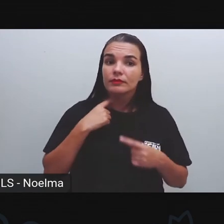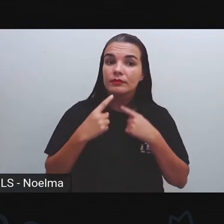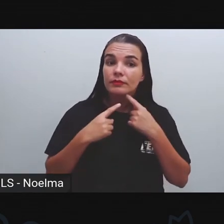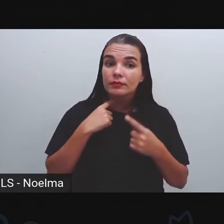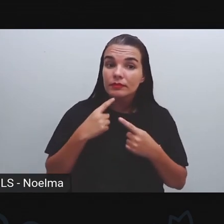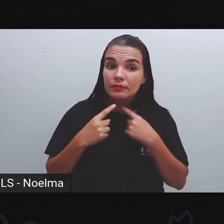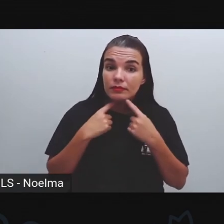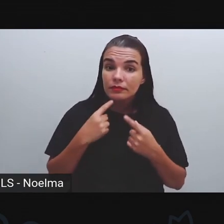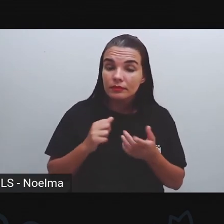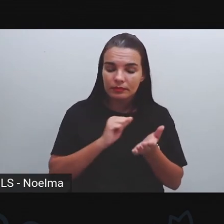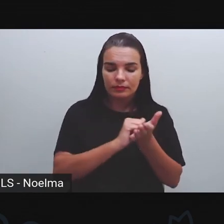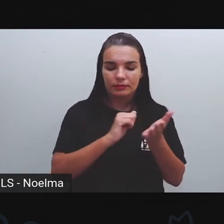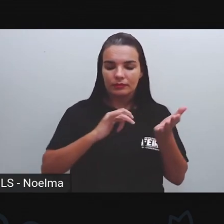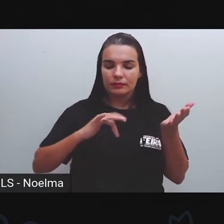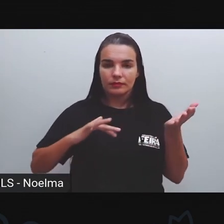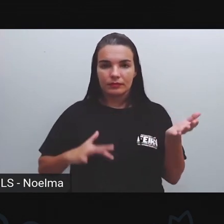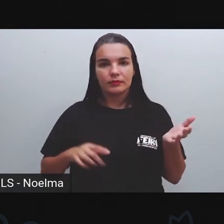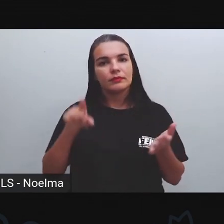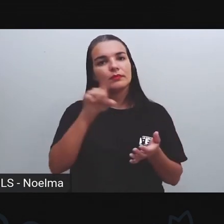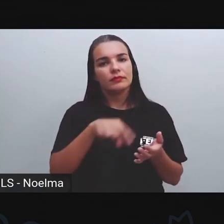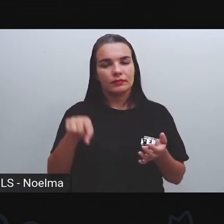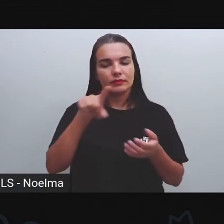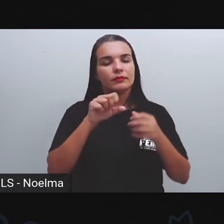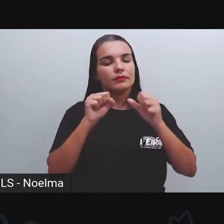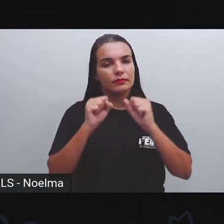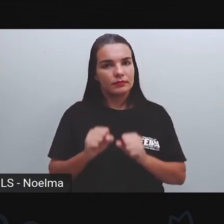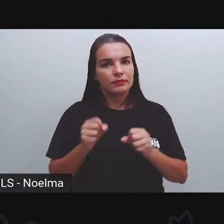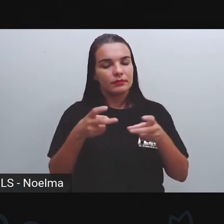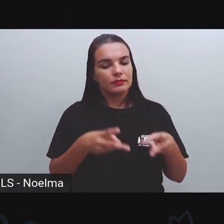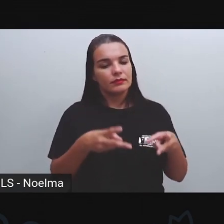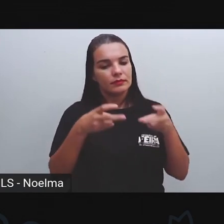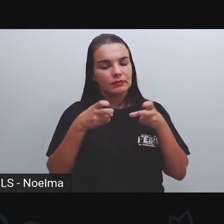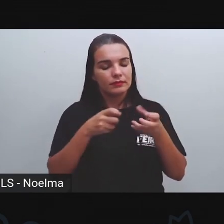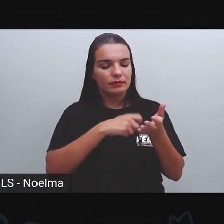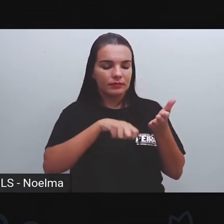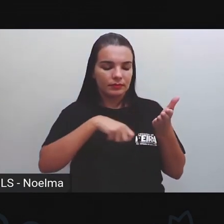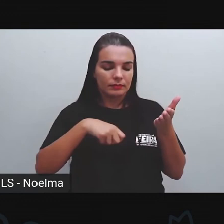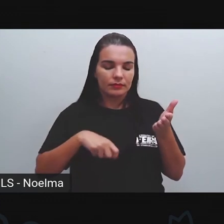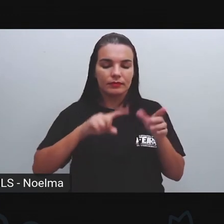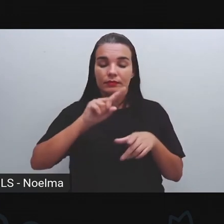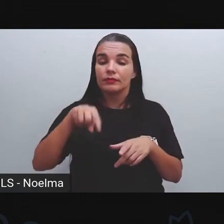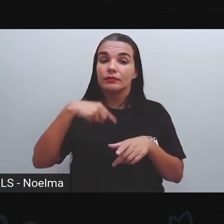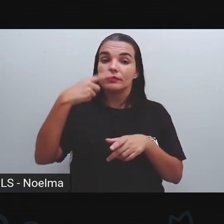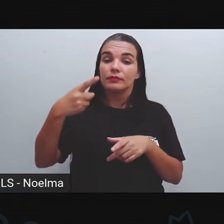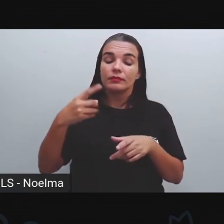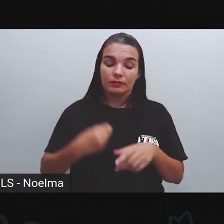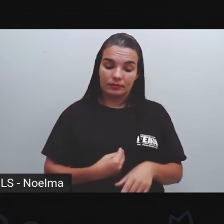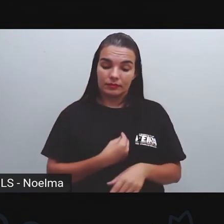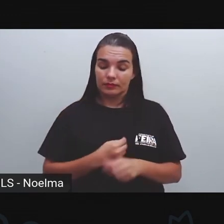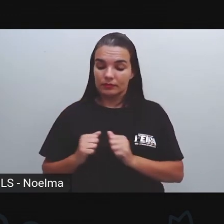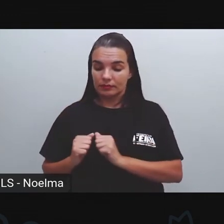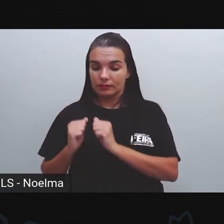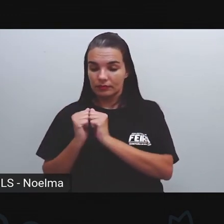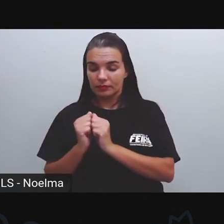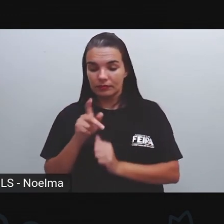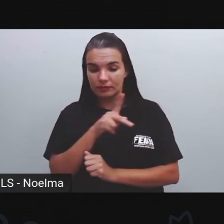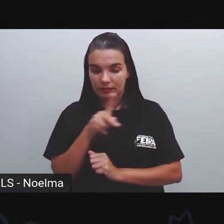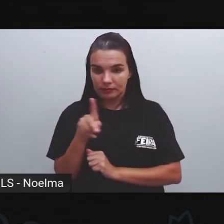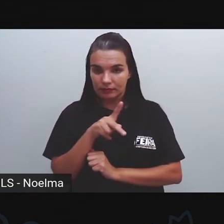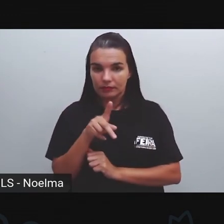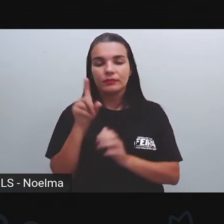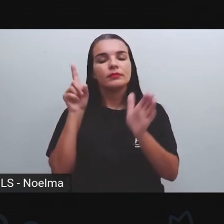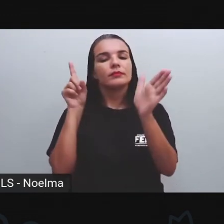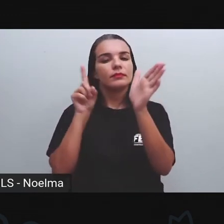relação A atividade de vocês Vocês podem estar Fazendo observação No seu caderno Na sua atividade E quando vocês Estiverem no momento Presencial